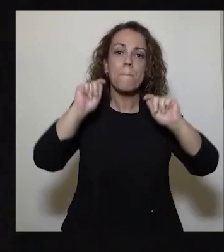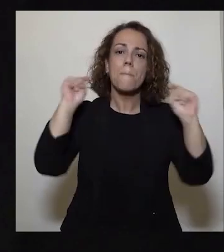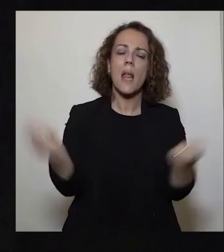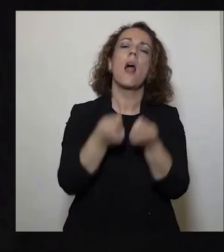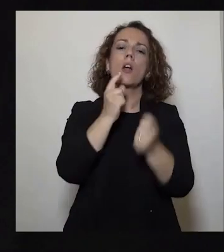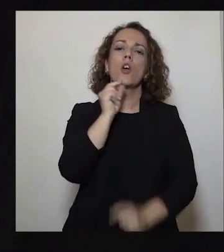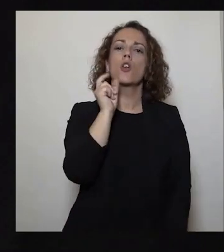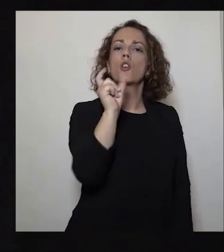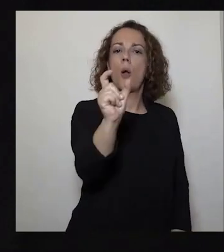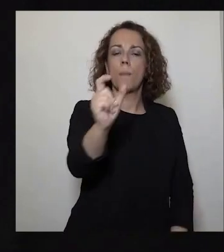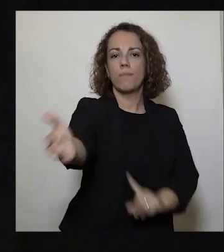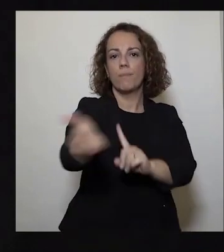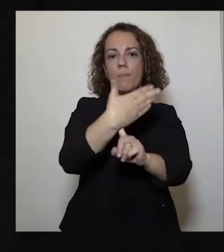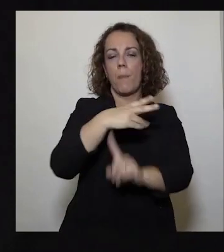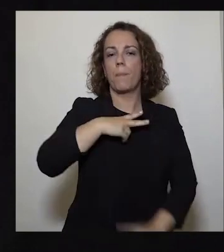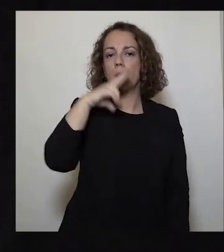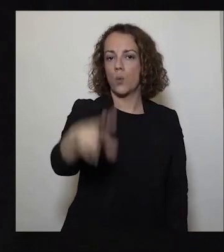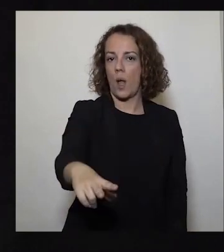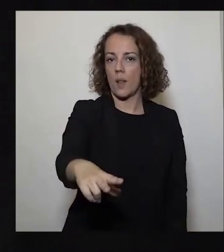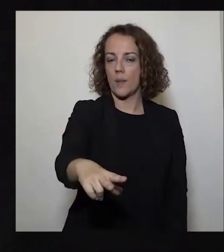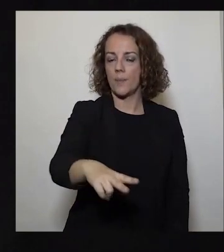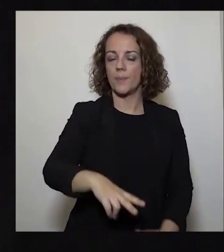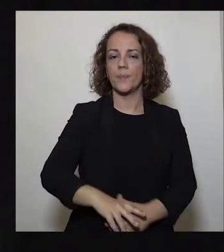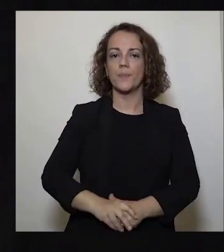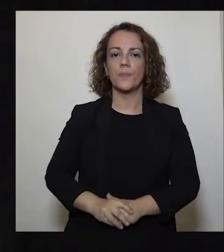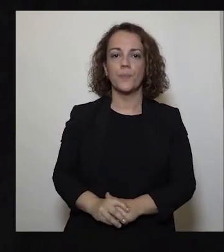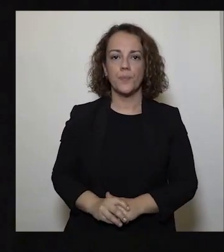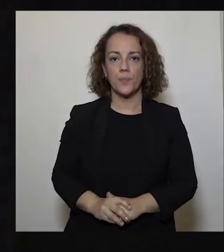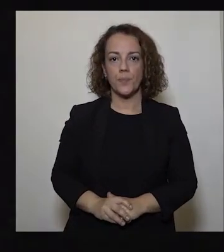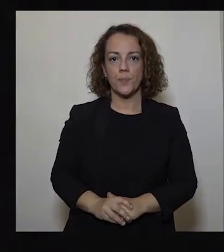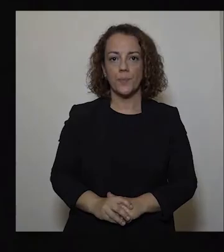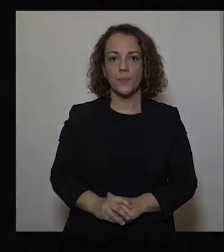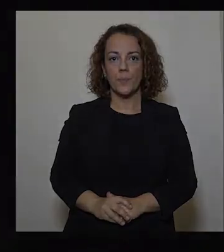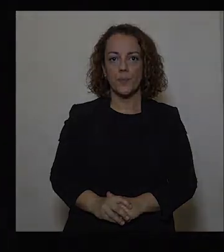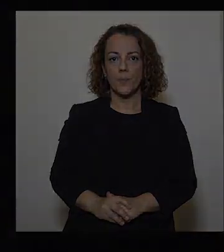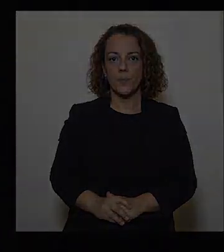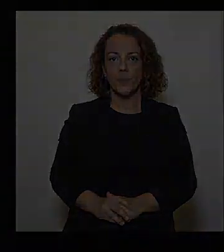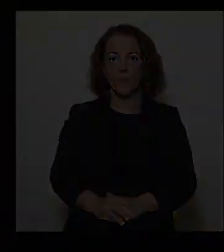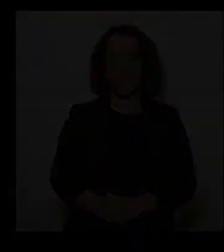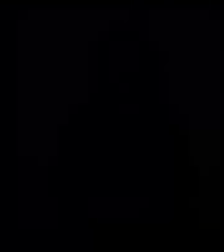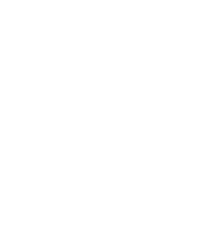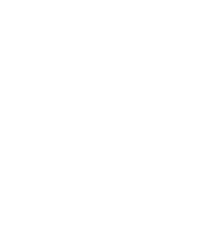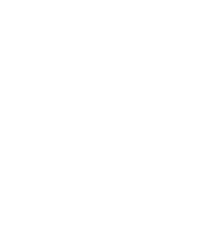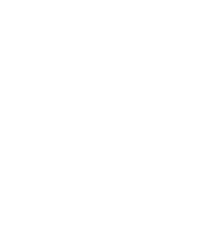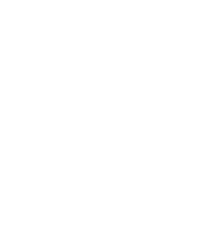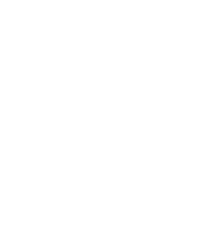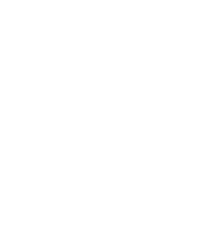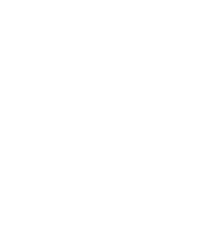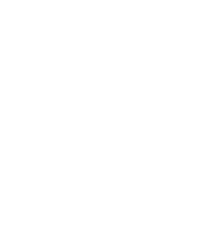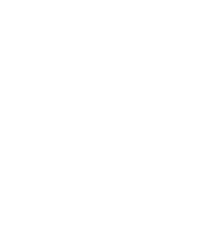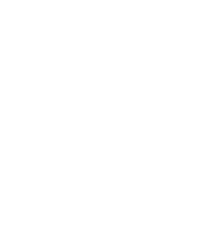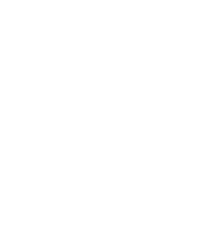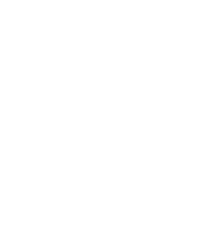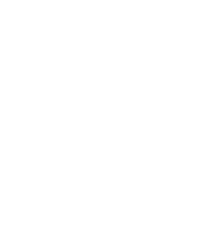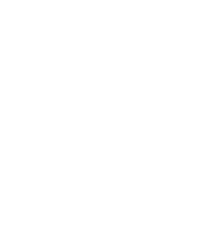milagre chama-se Portugal. é um milagre, que tipo tipo fale tipo seja é um tipo tipo A